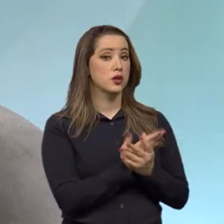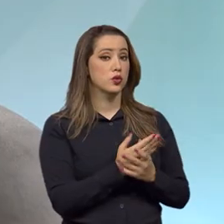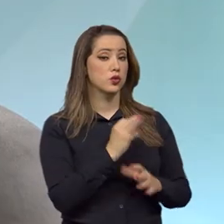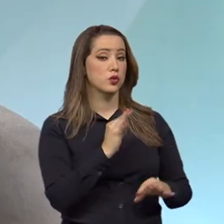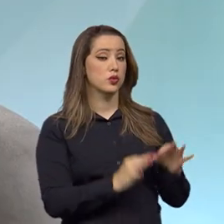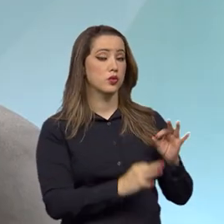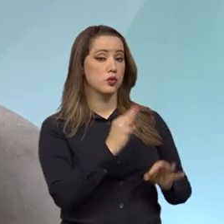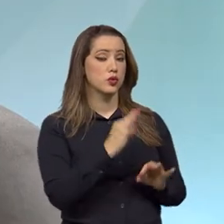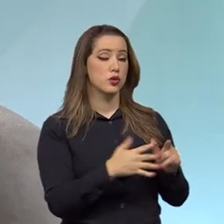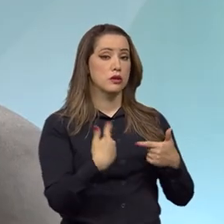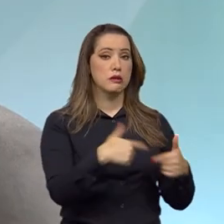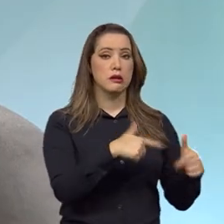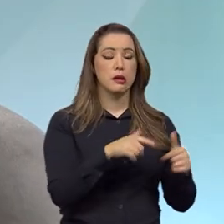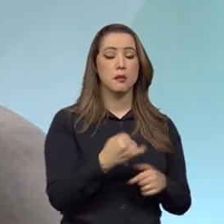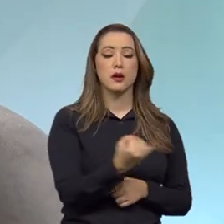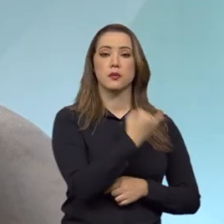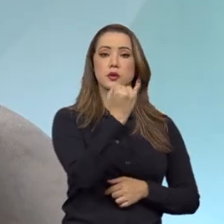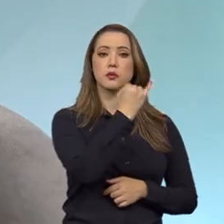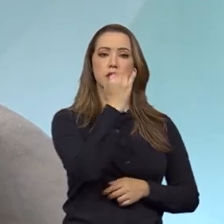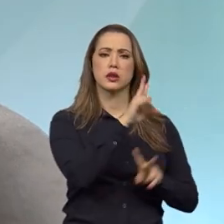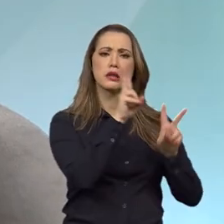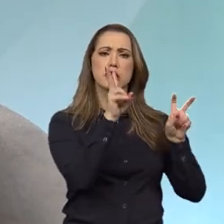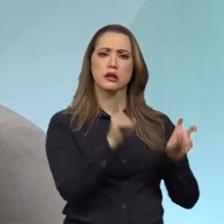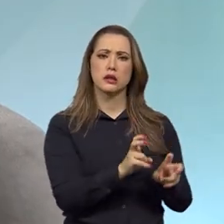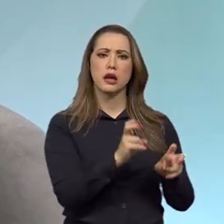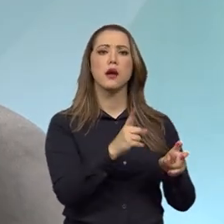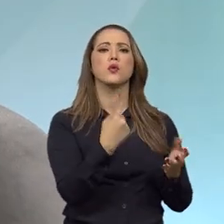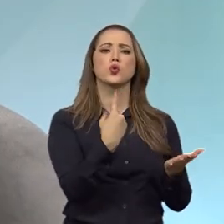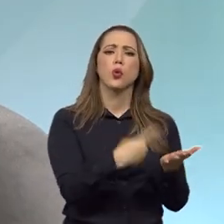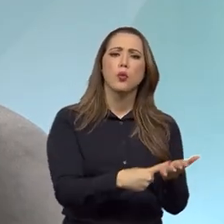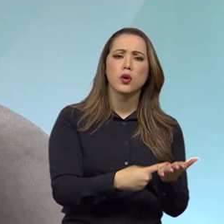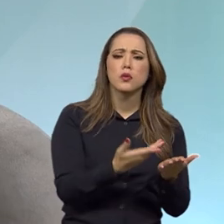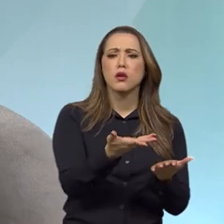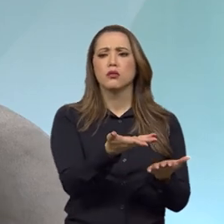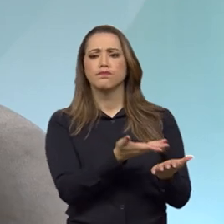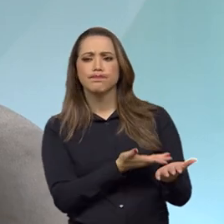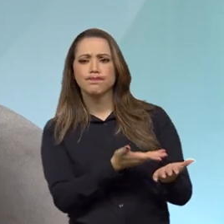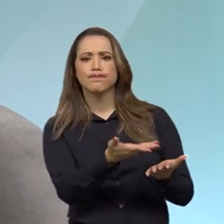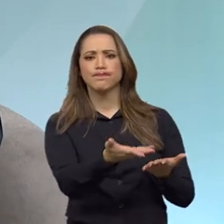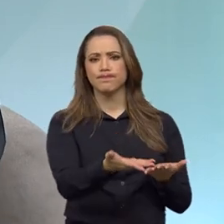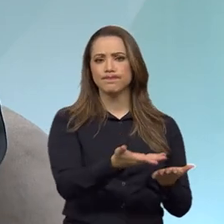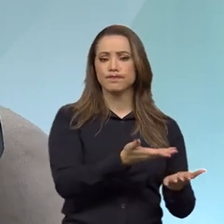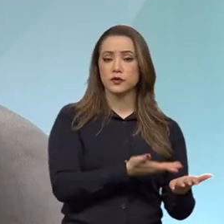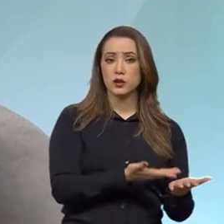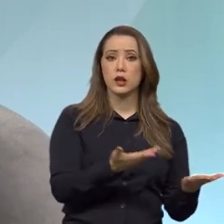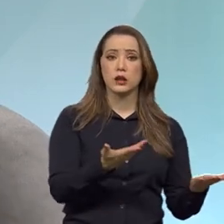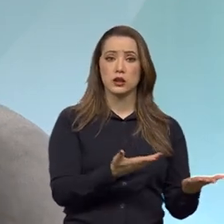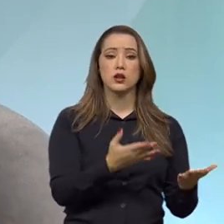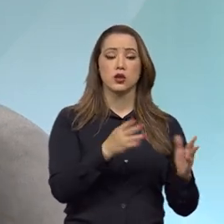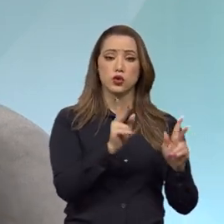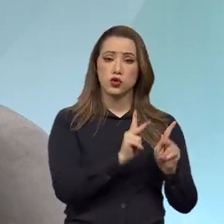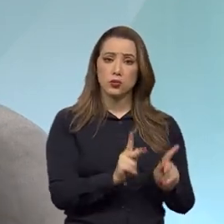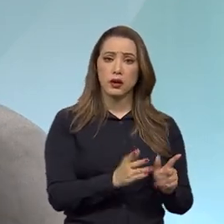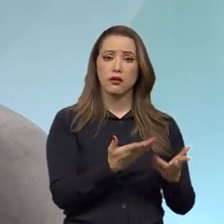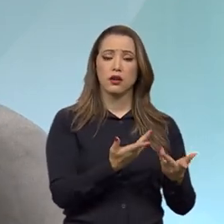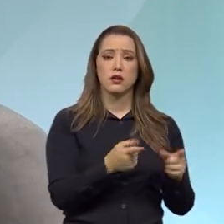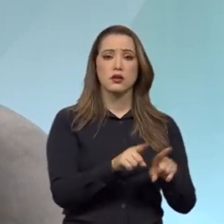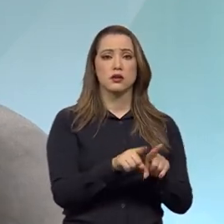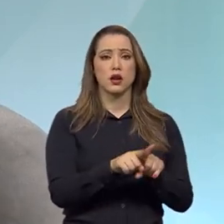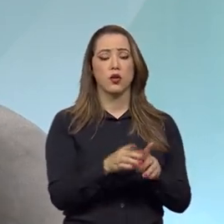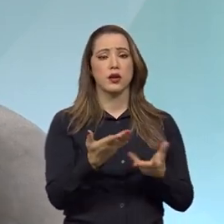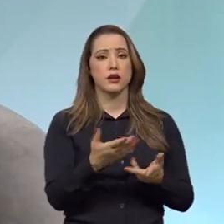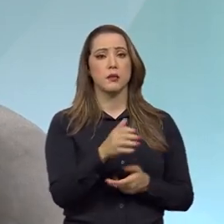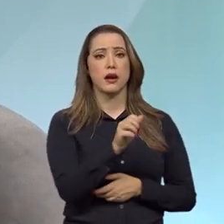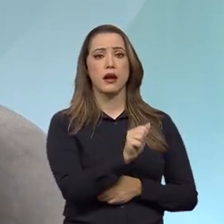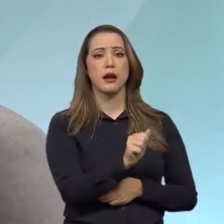trabalhamos muito em pautas conciliatórias, trabalhamos muito e agora recentemente em arbitragem, então,